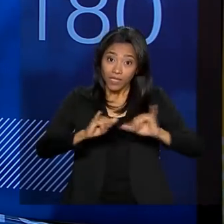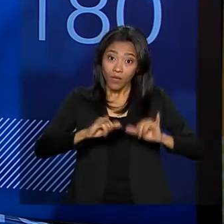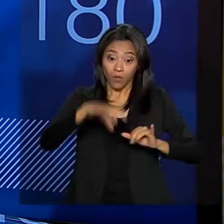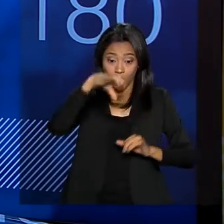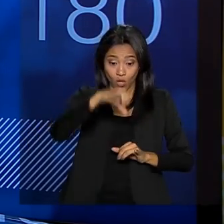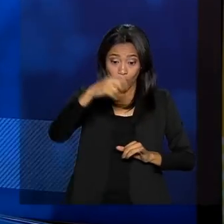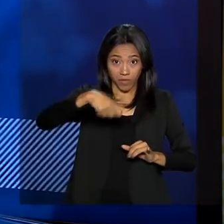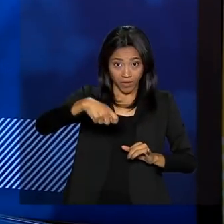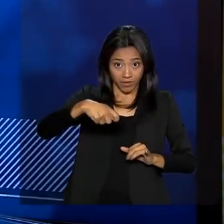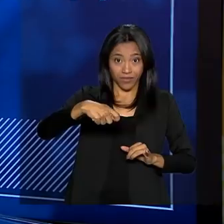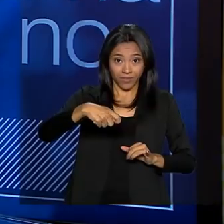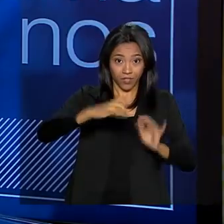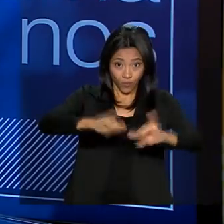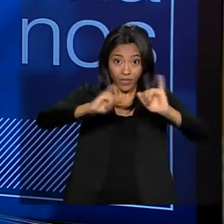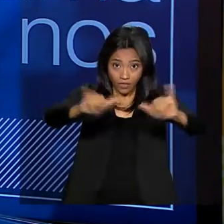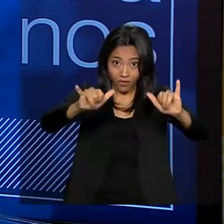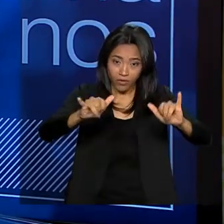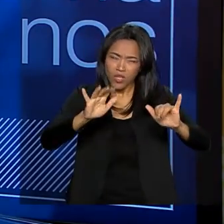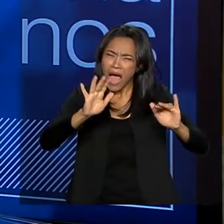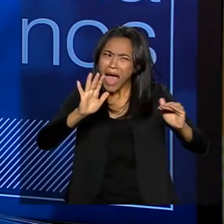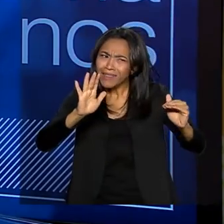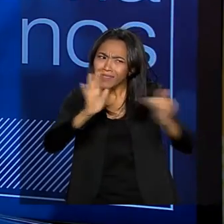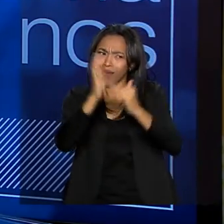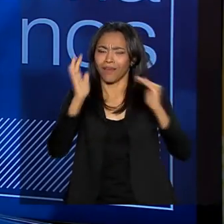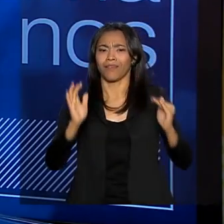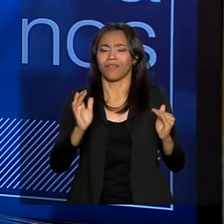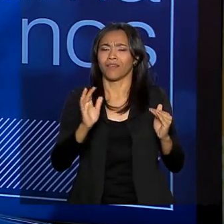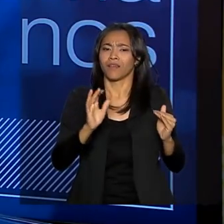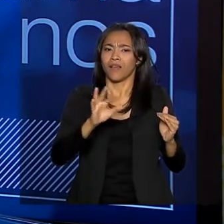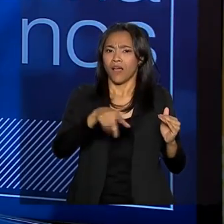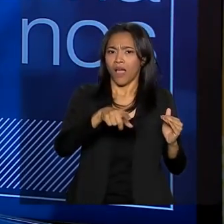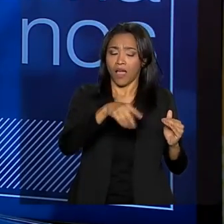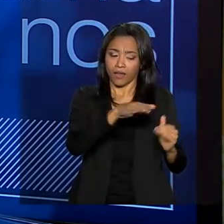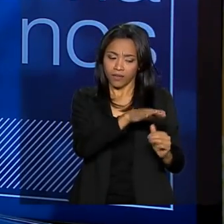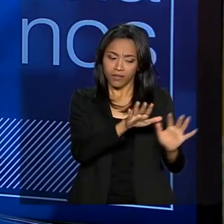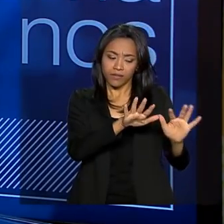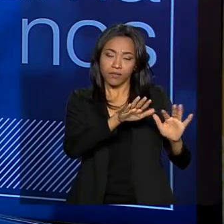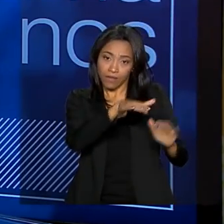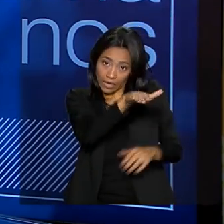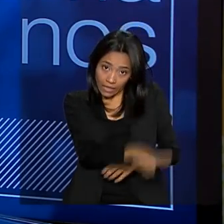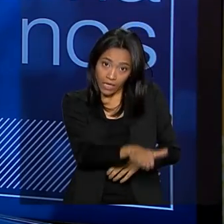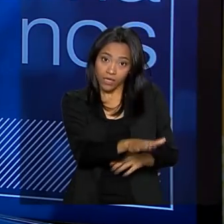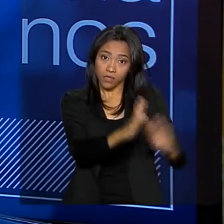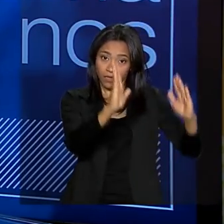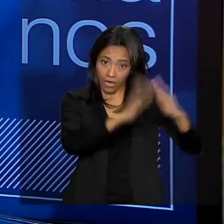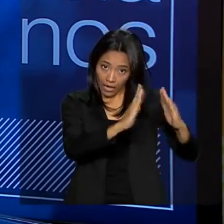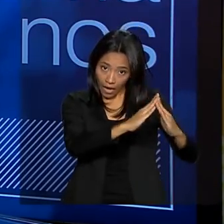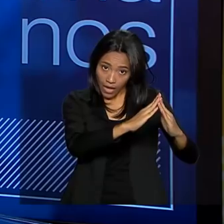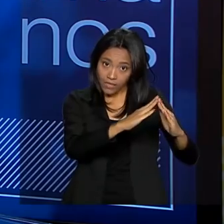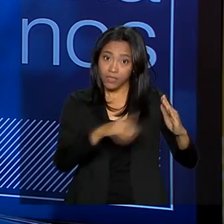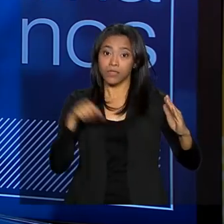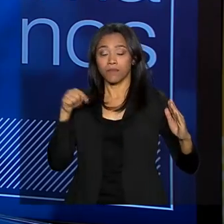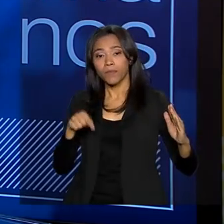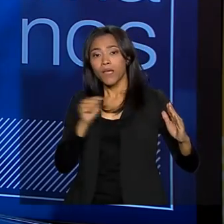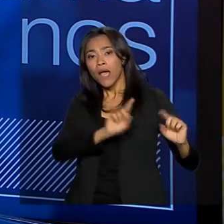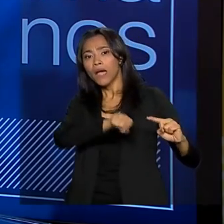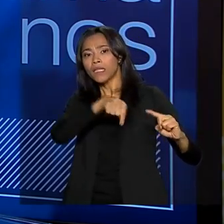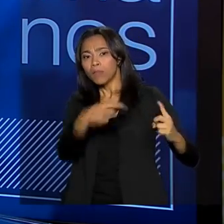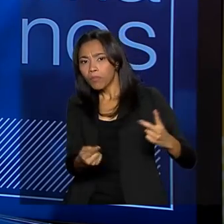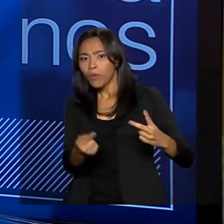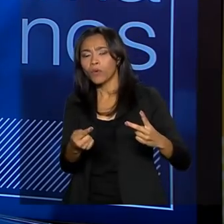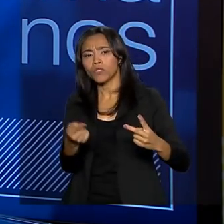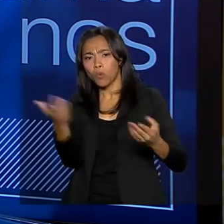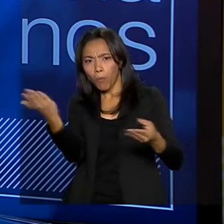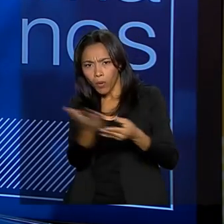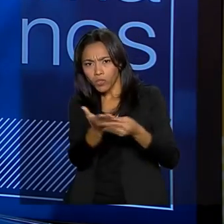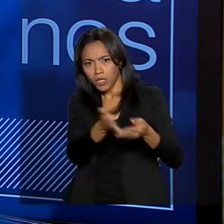em nove meses. No máximo nove meses, entre a criança estar no abrigo, a destituição do pátrio-poder, a entrada do